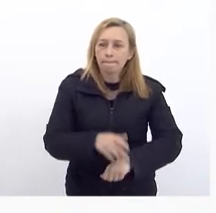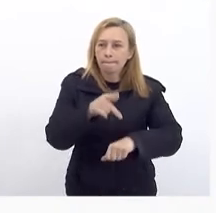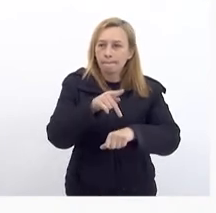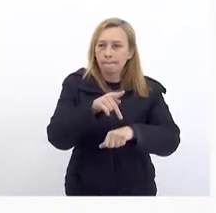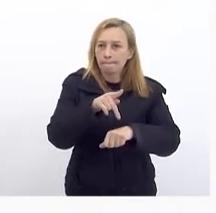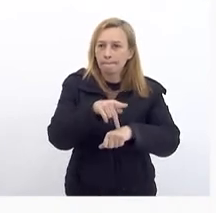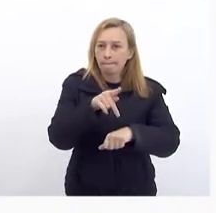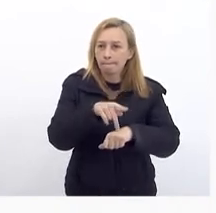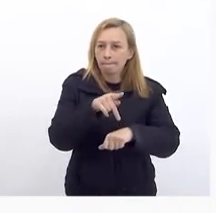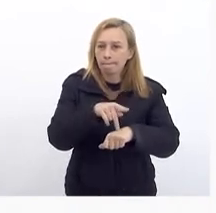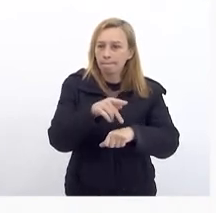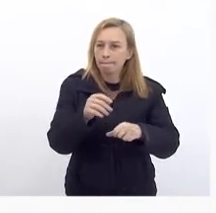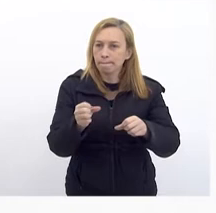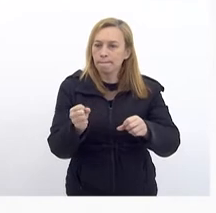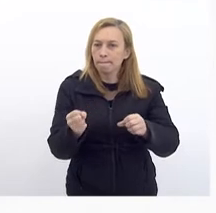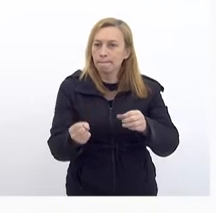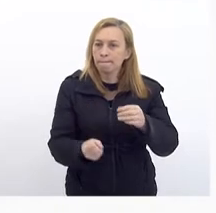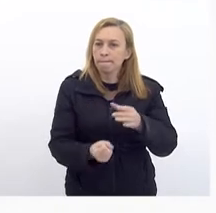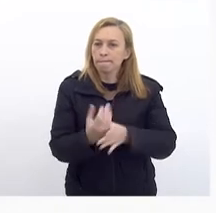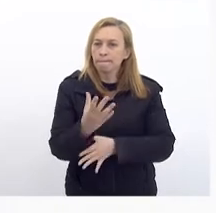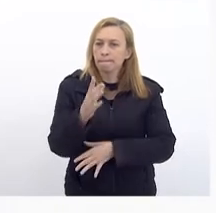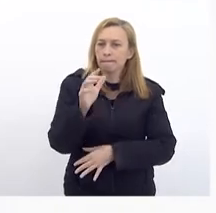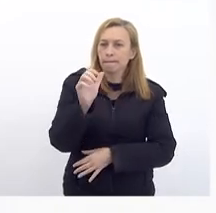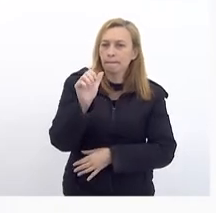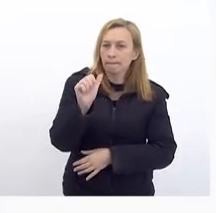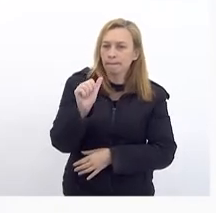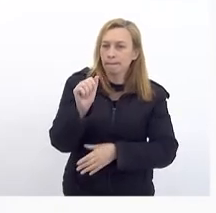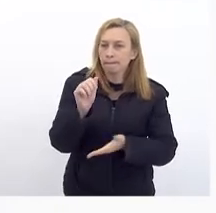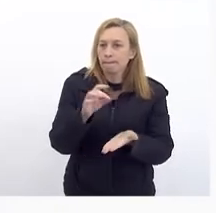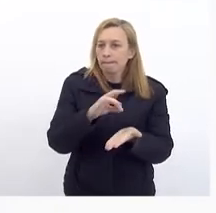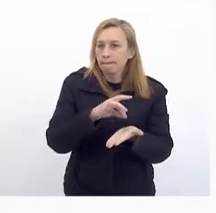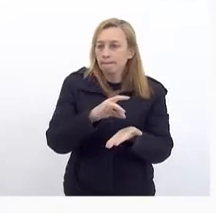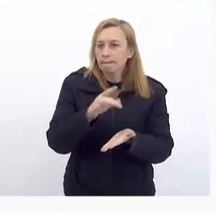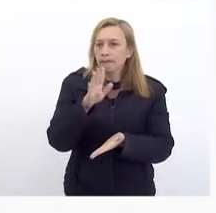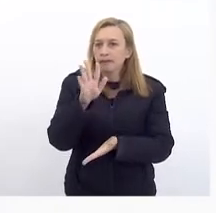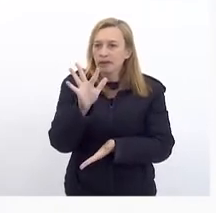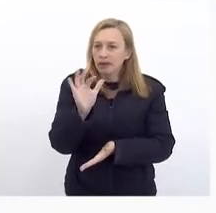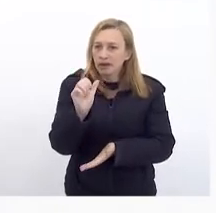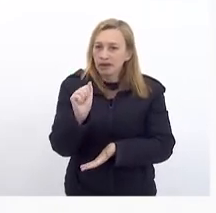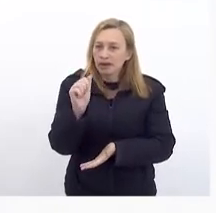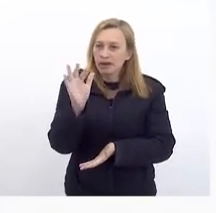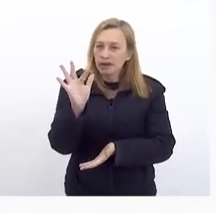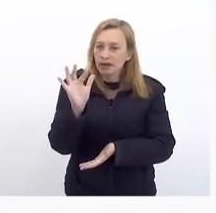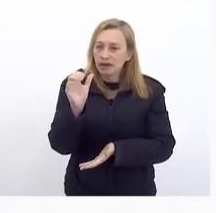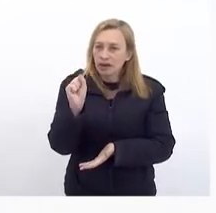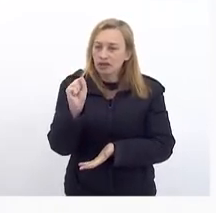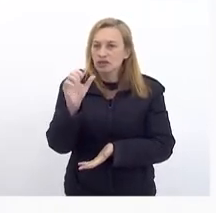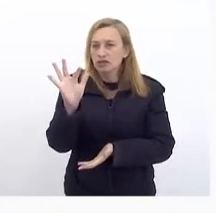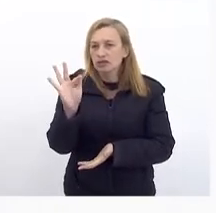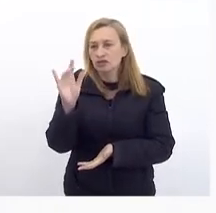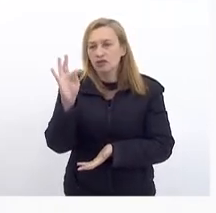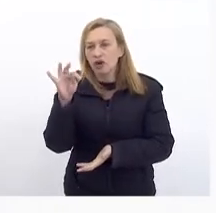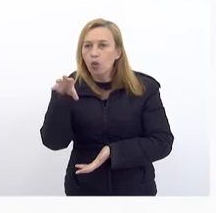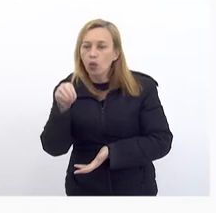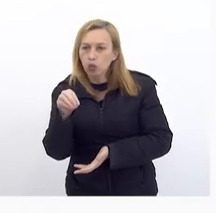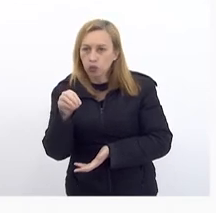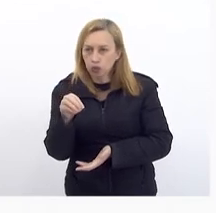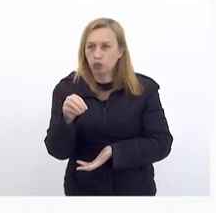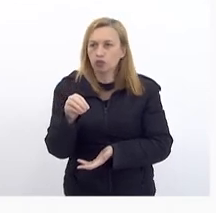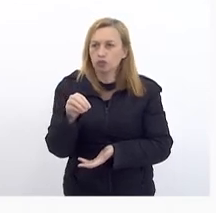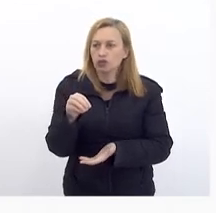Contabilizada Como despesa Corrente Então Existem Diversas Despesas Correntes Que são Base